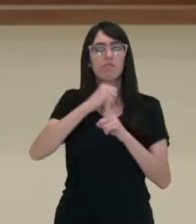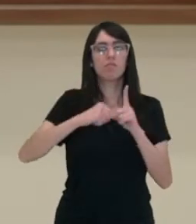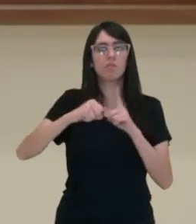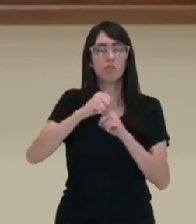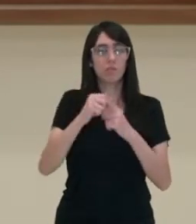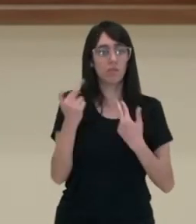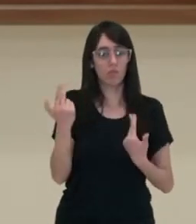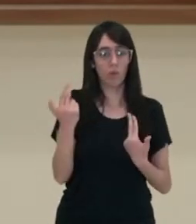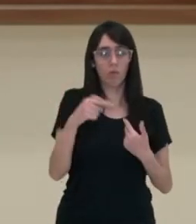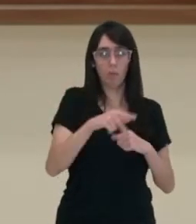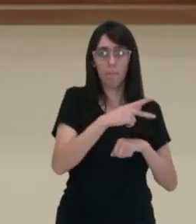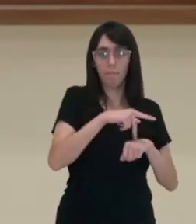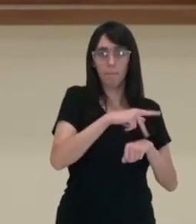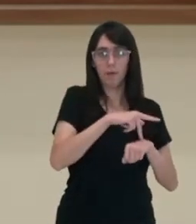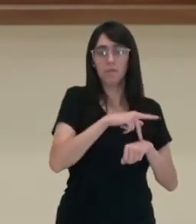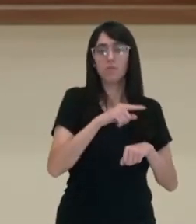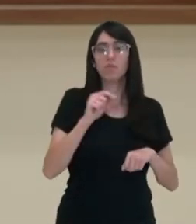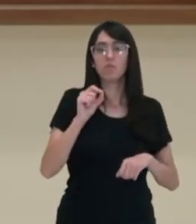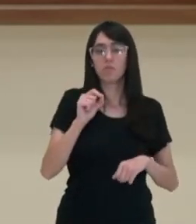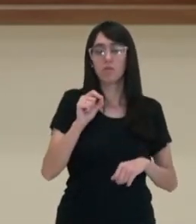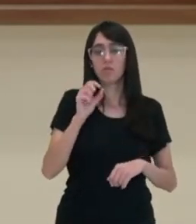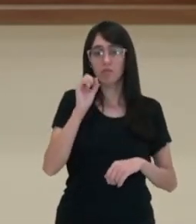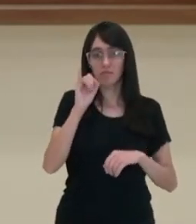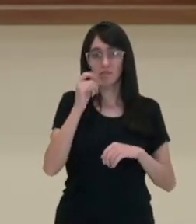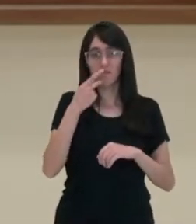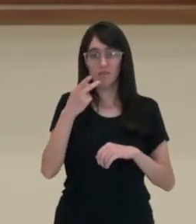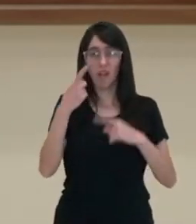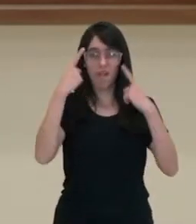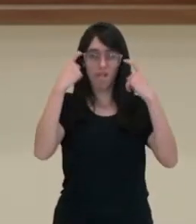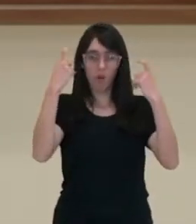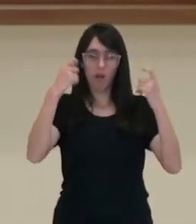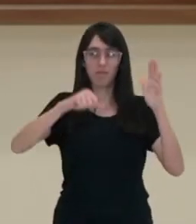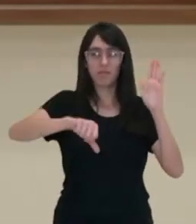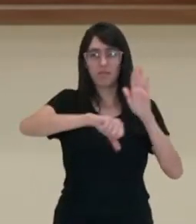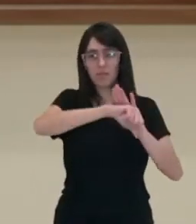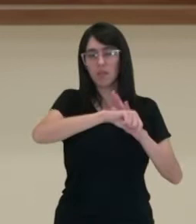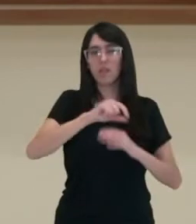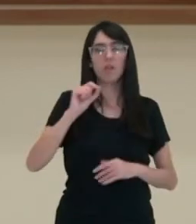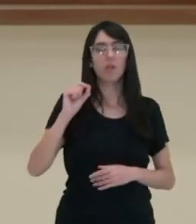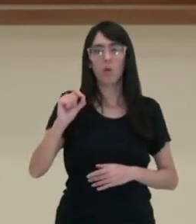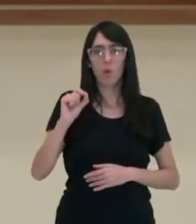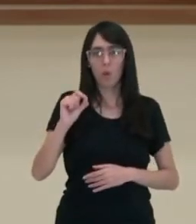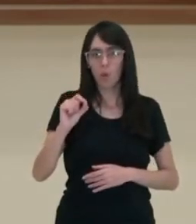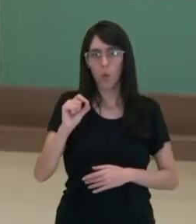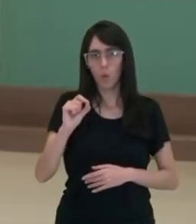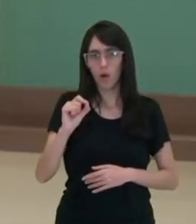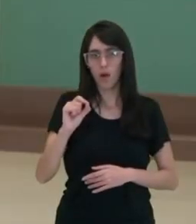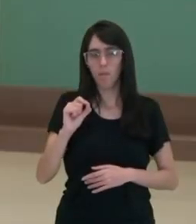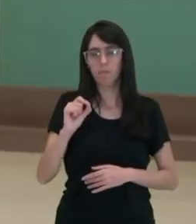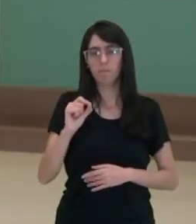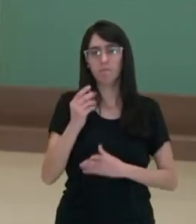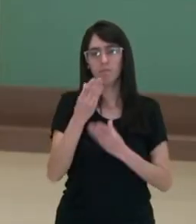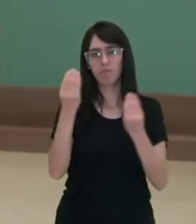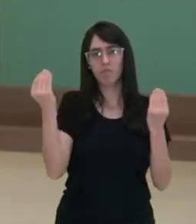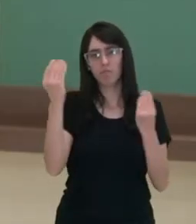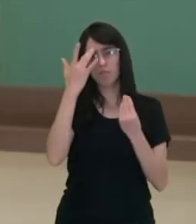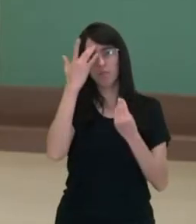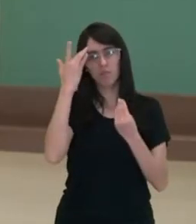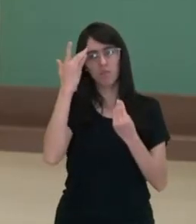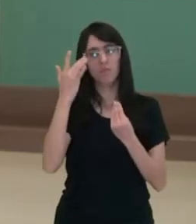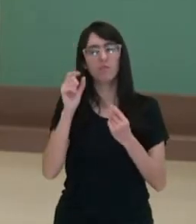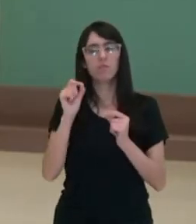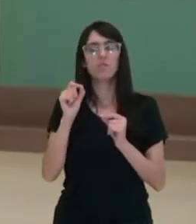nosso país, que quando se fala em violência e criminalidade, vem a cabeça das pessoas, essa noção de senso comum,